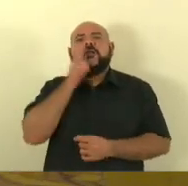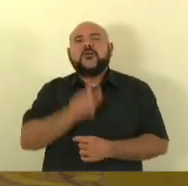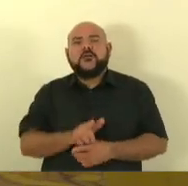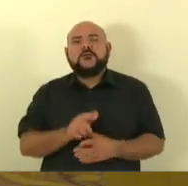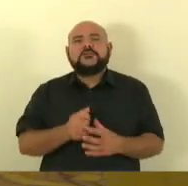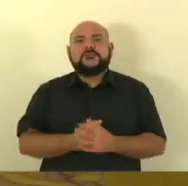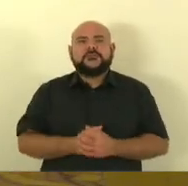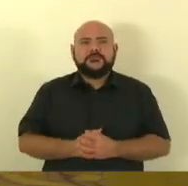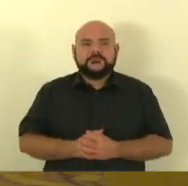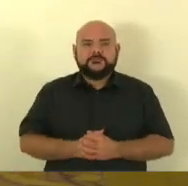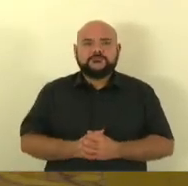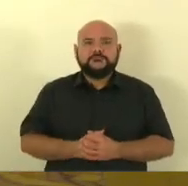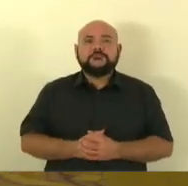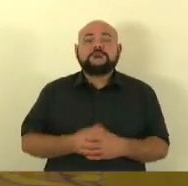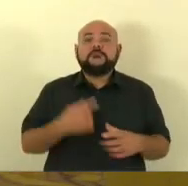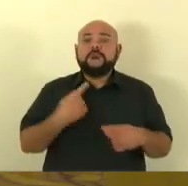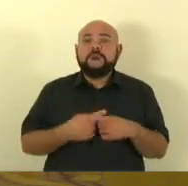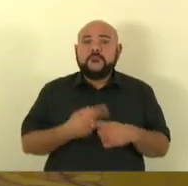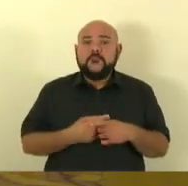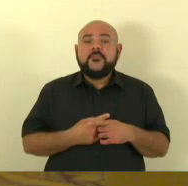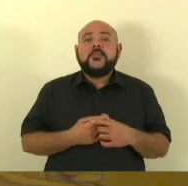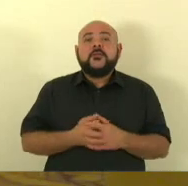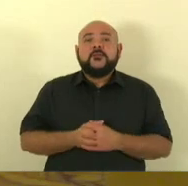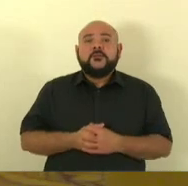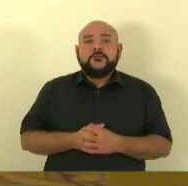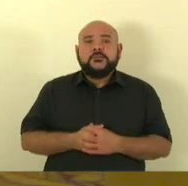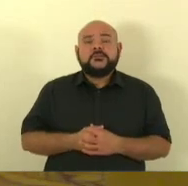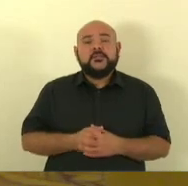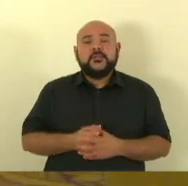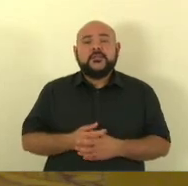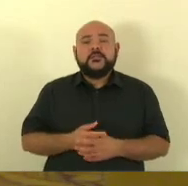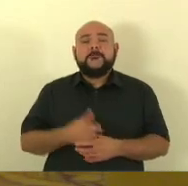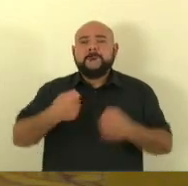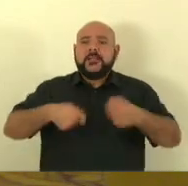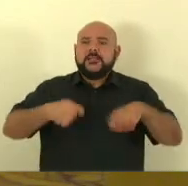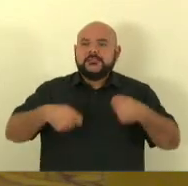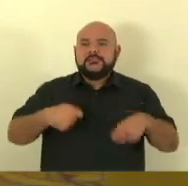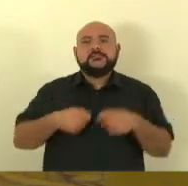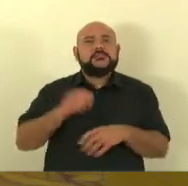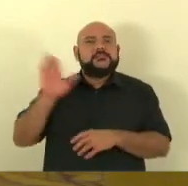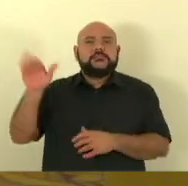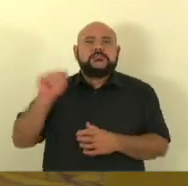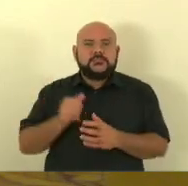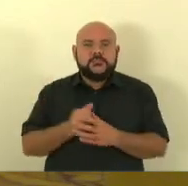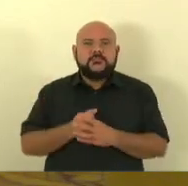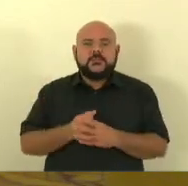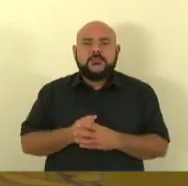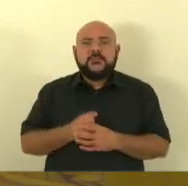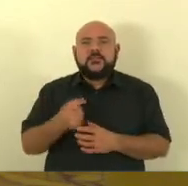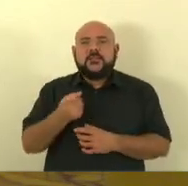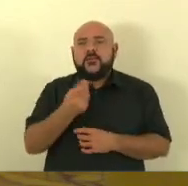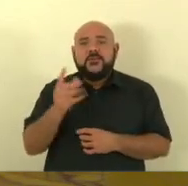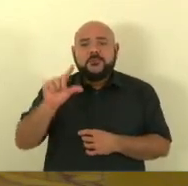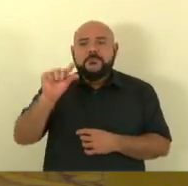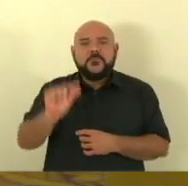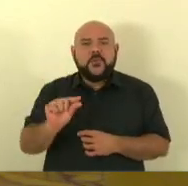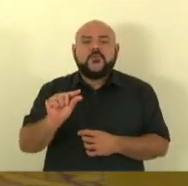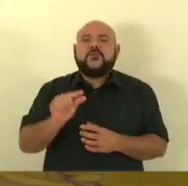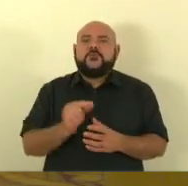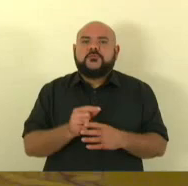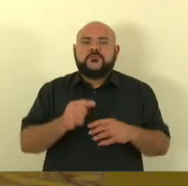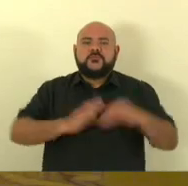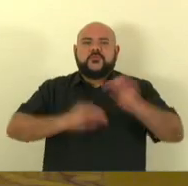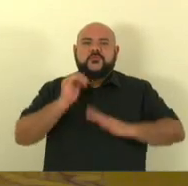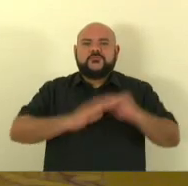aconteça porque os nossos quatro precisam estão defasados e este é um